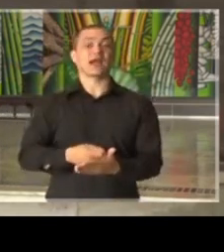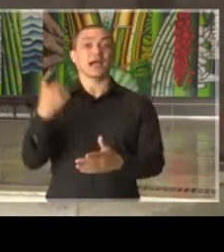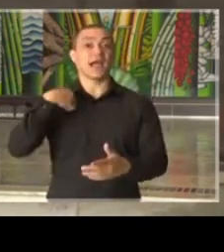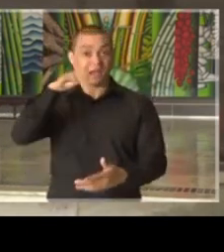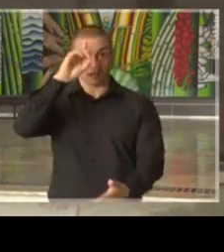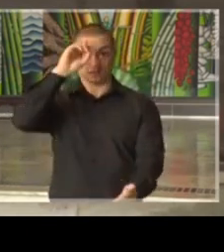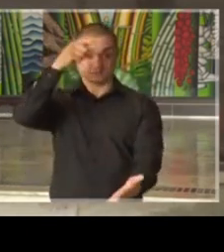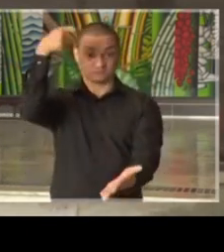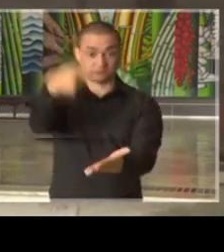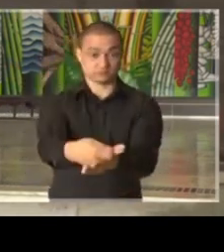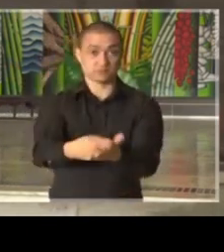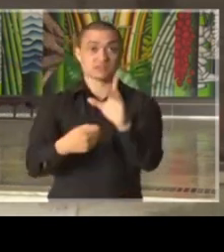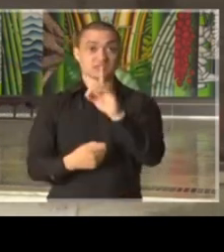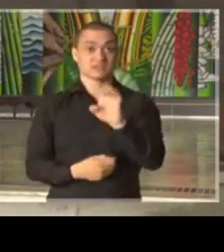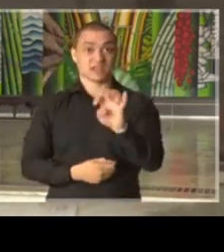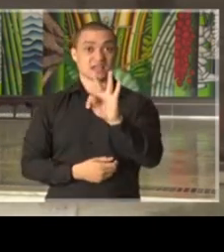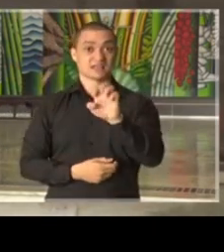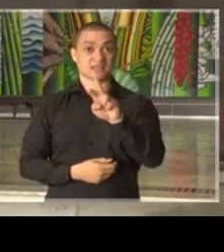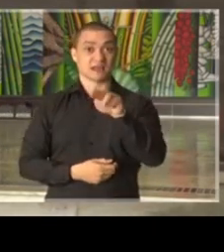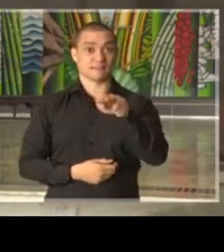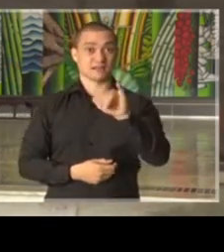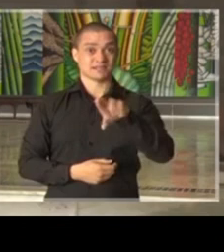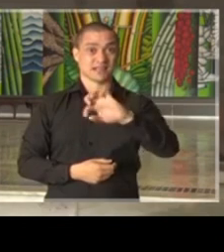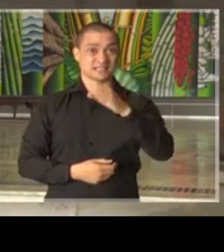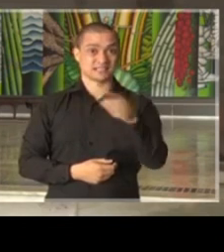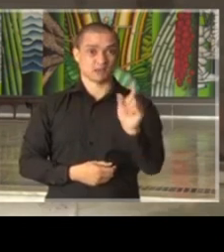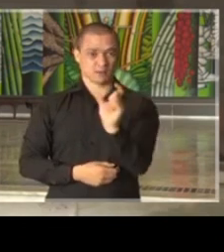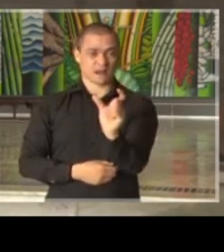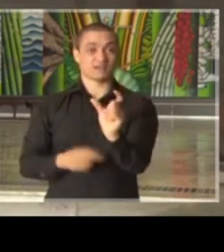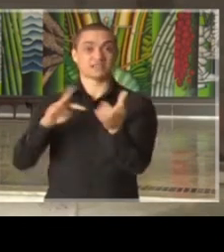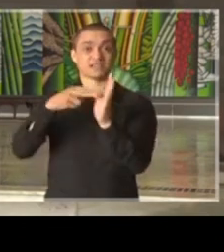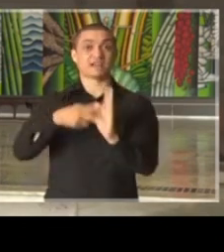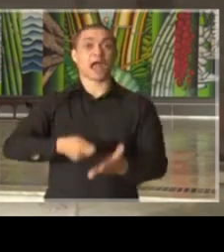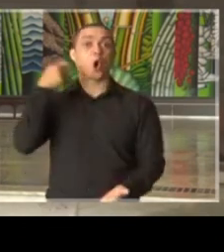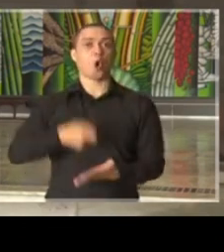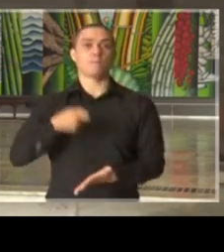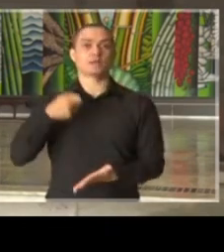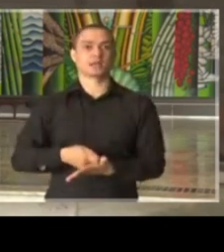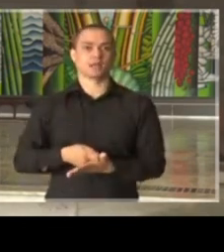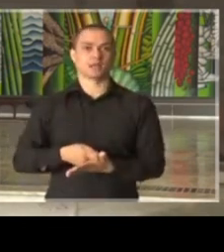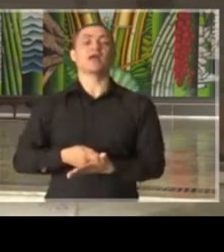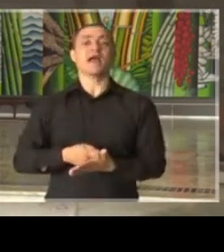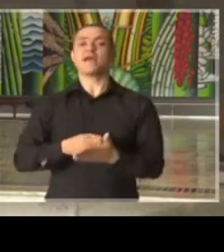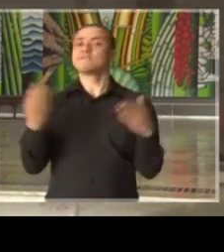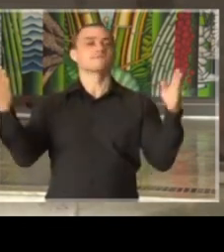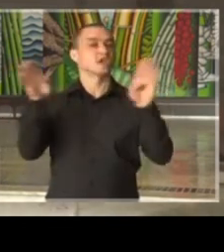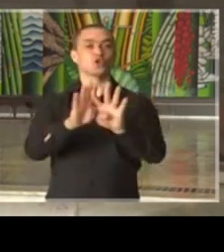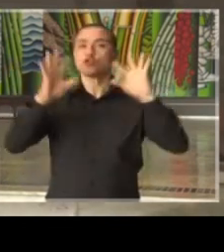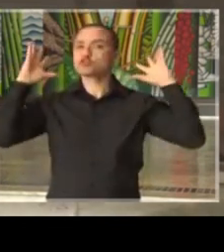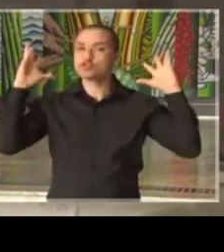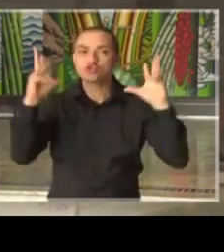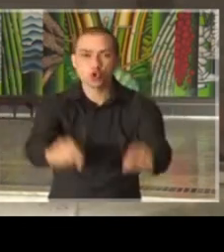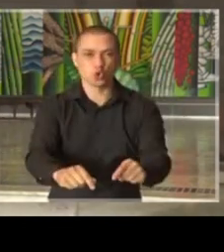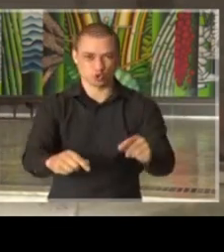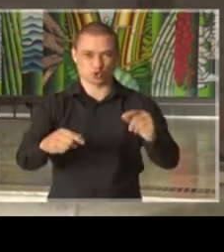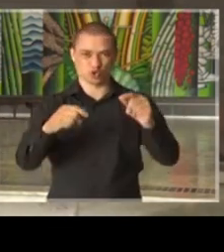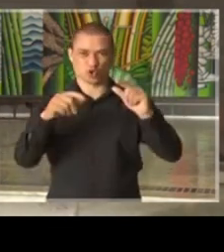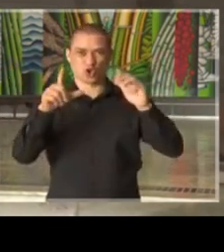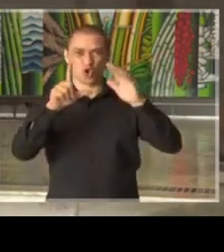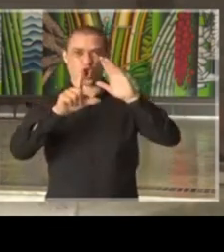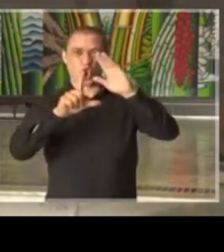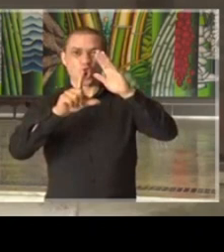determinação, entendam por determinação obrigação do fechamento de todo o comércio e